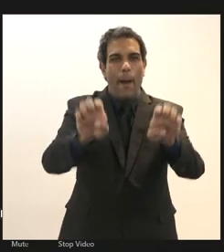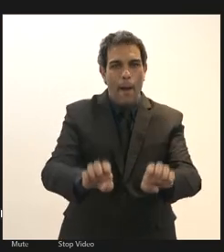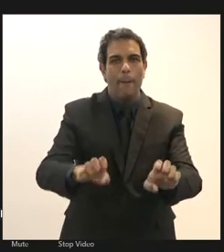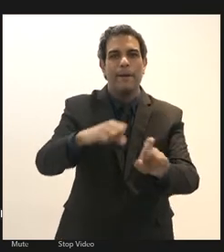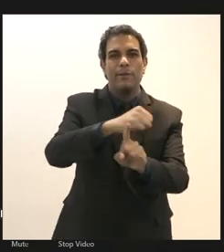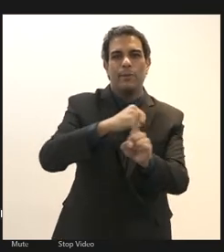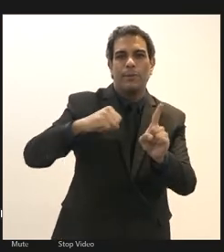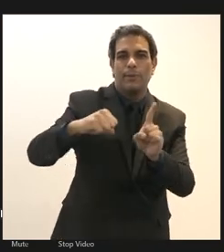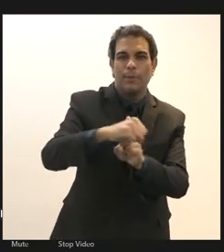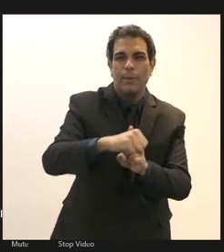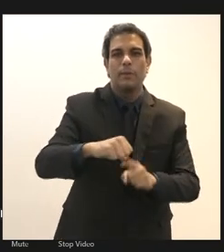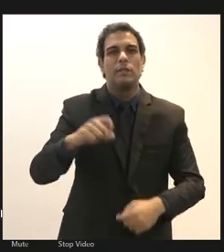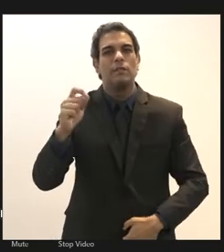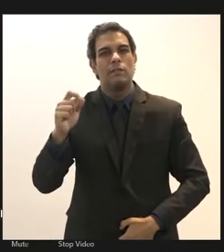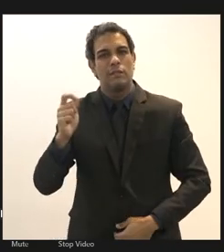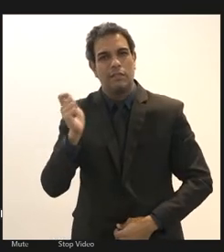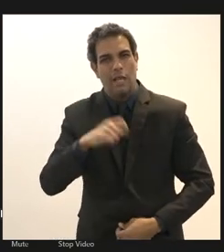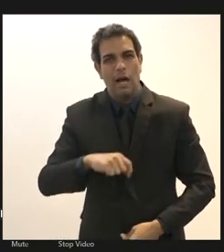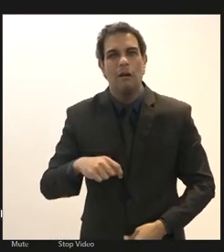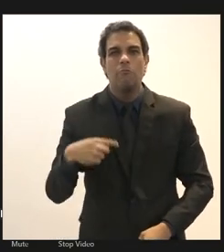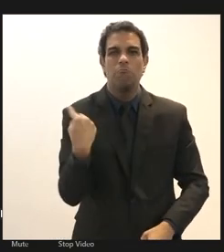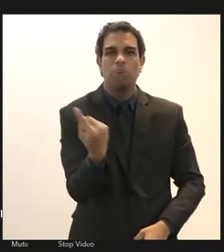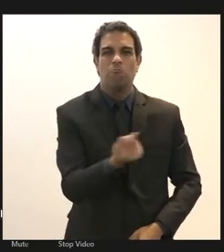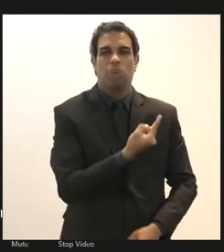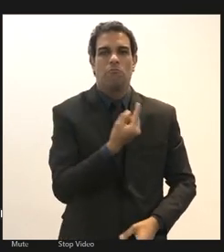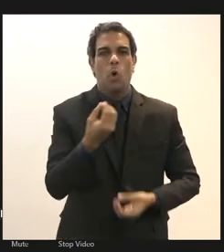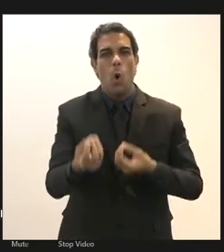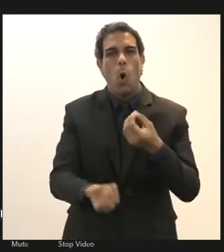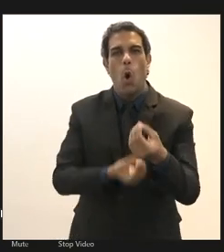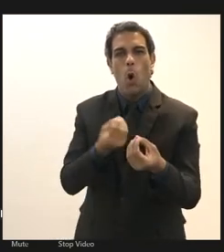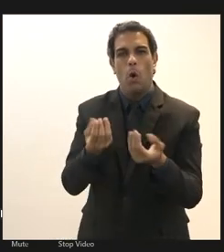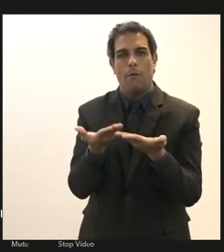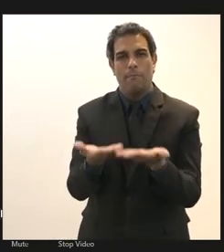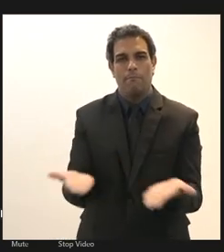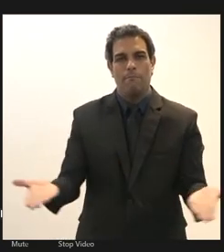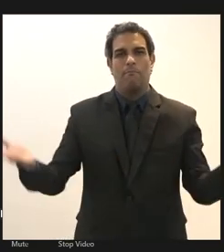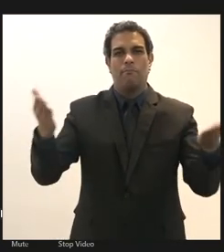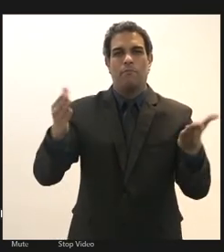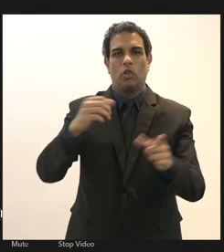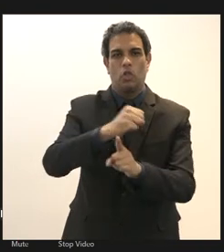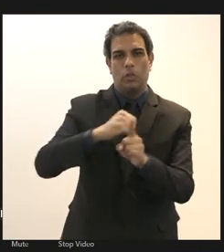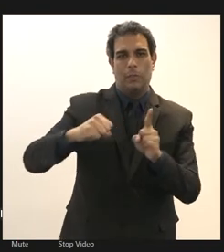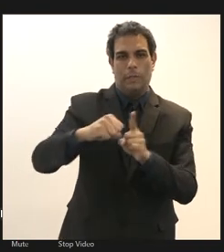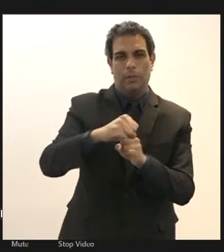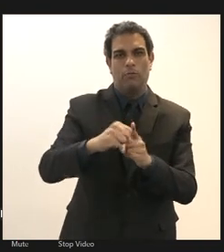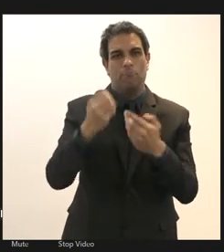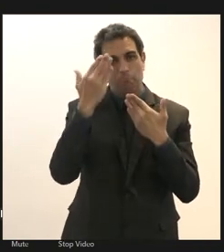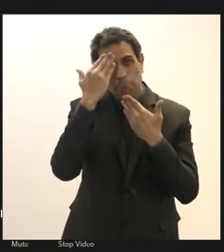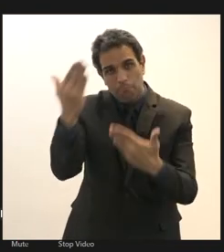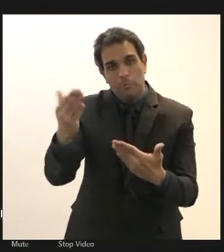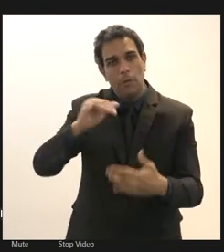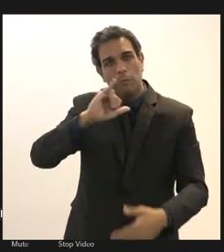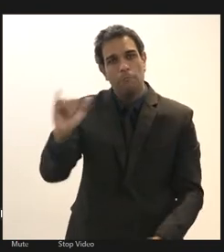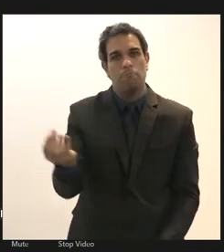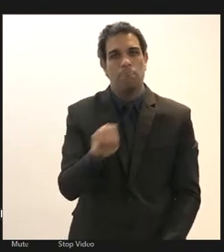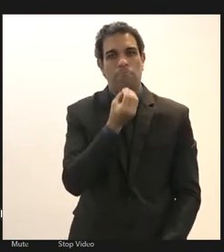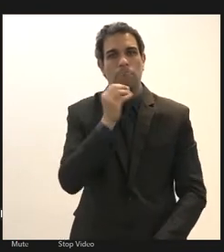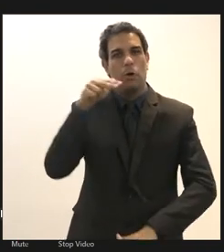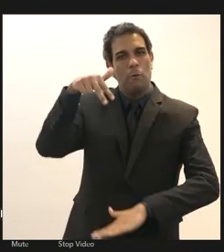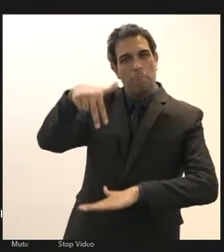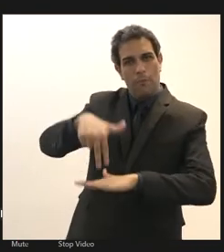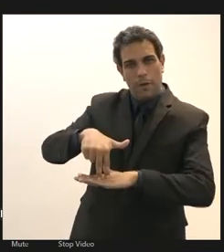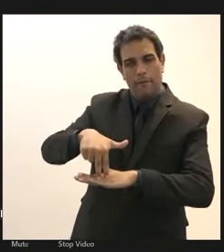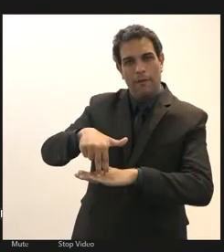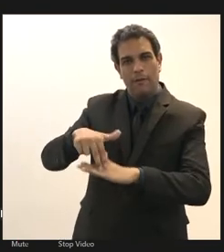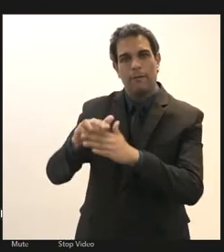em possibilidade de não ser refém de novo desse governo genocida então obrigado pela oportunidade obrigado pela palavra